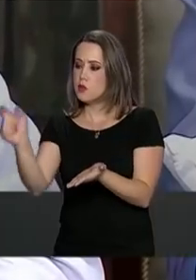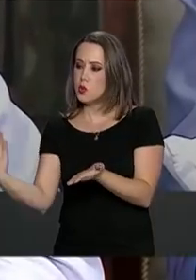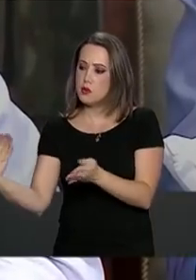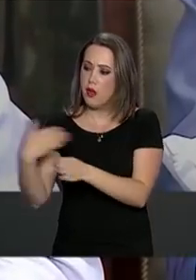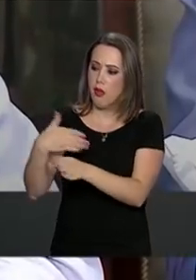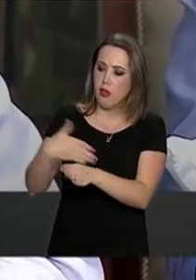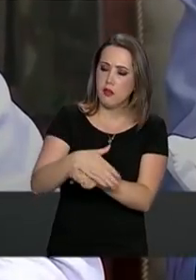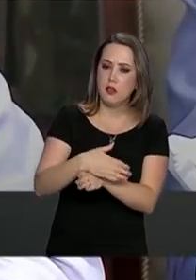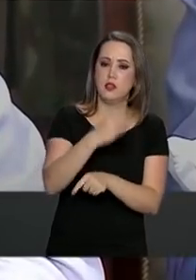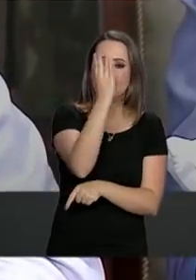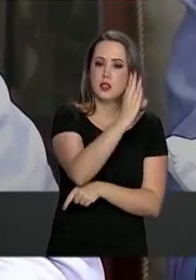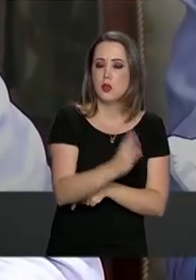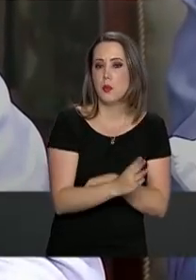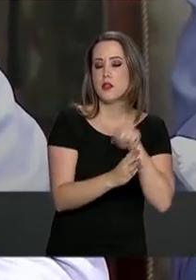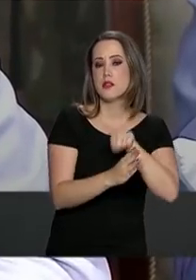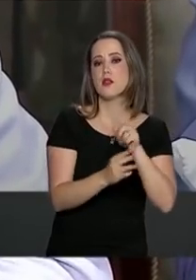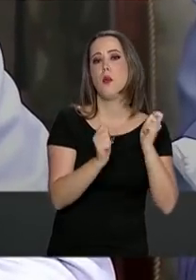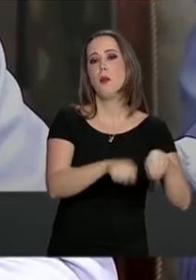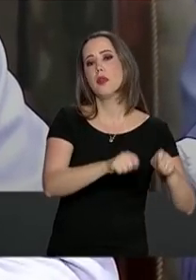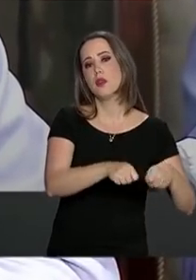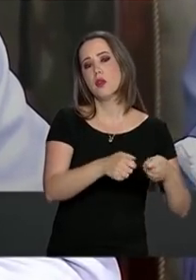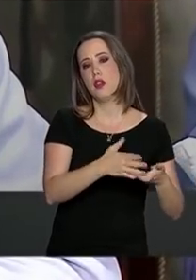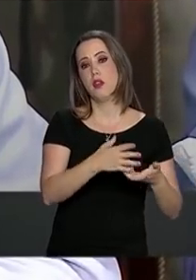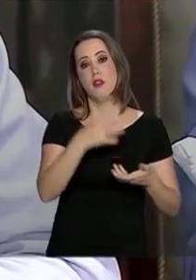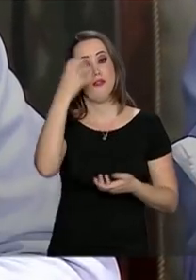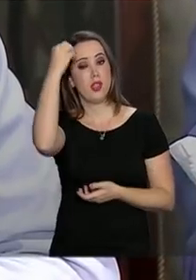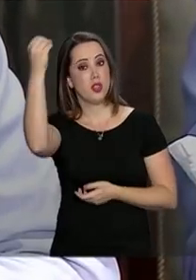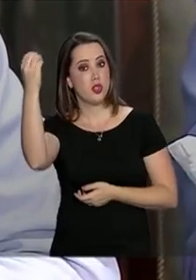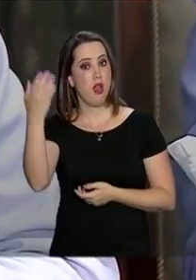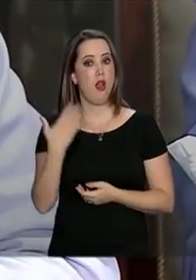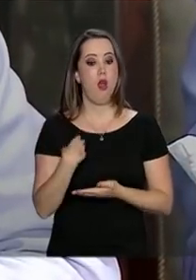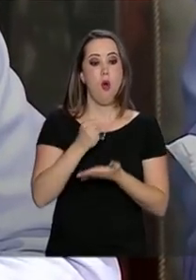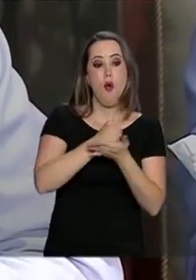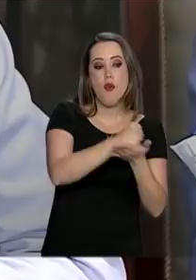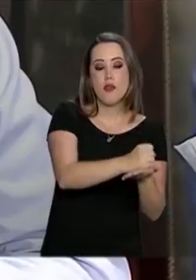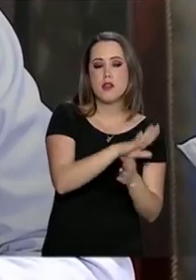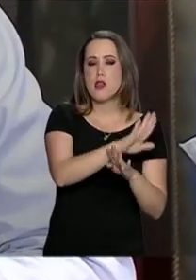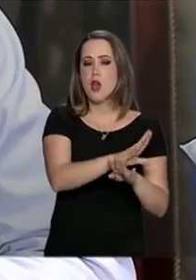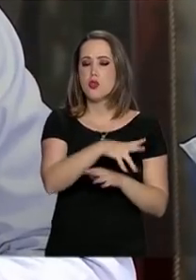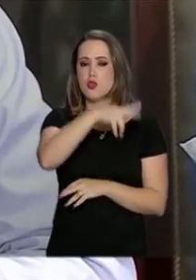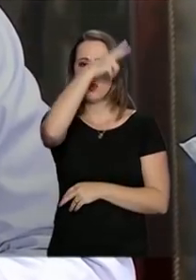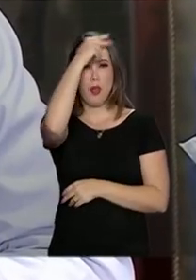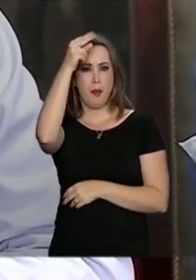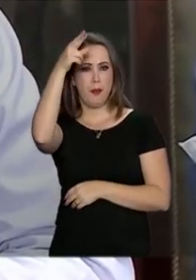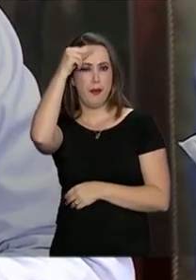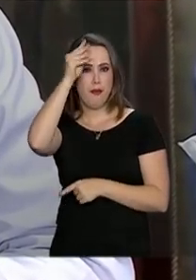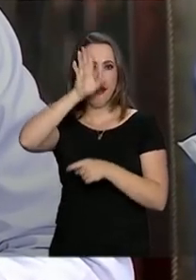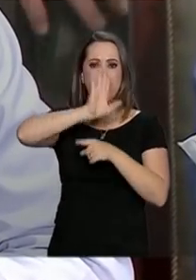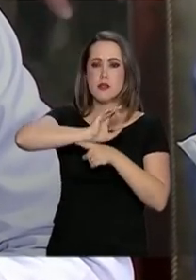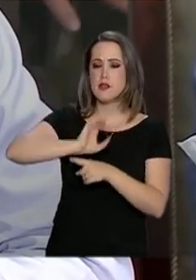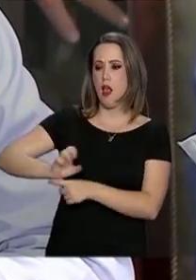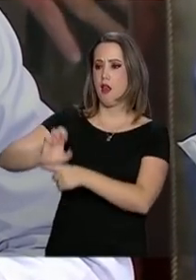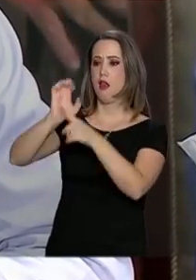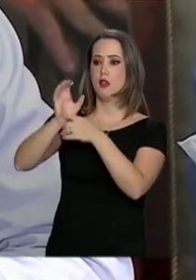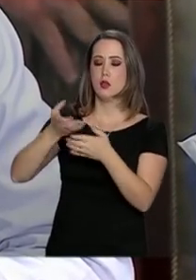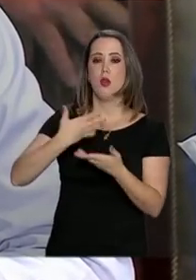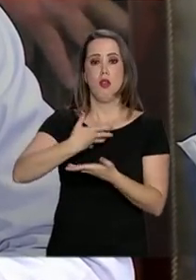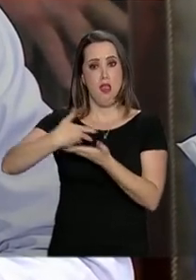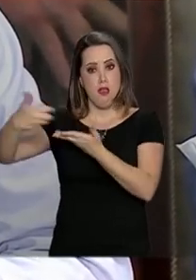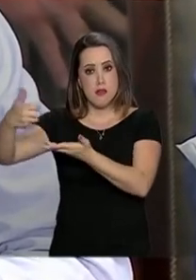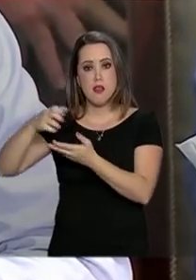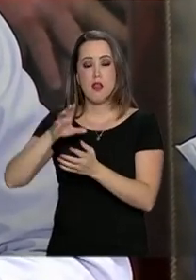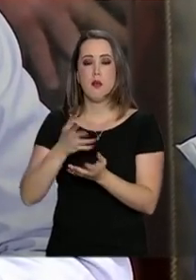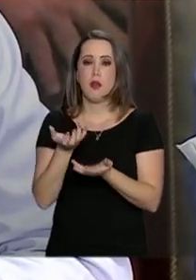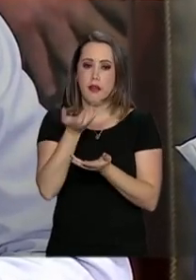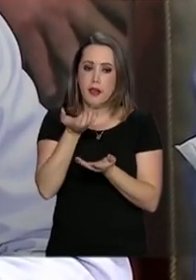vantagens a outros municípios, estados, para que eles possam acolher um número maior e